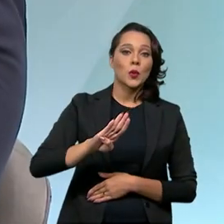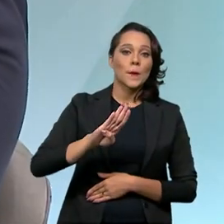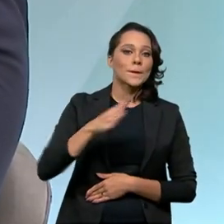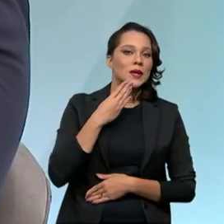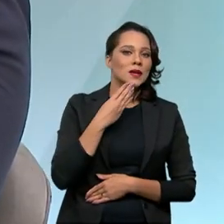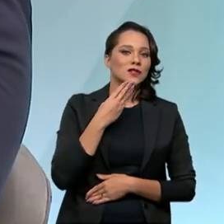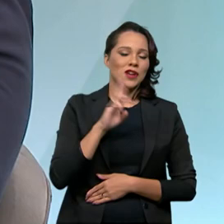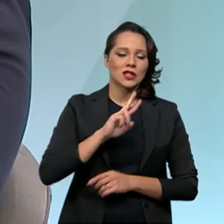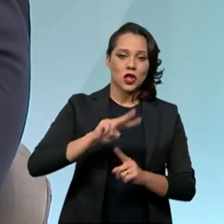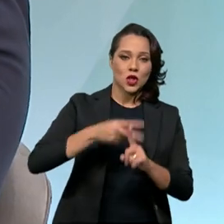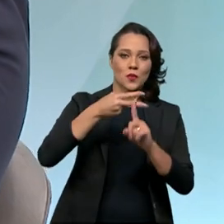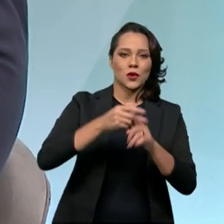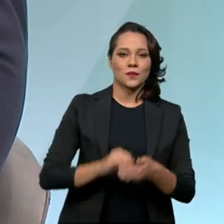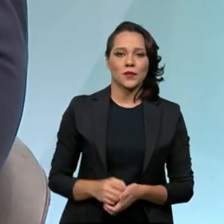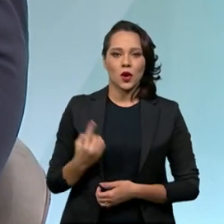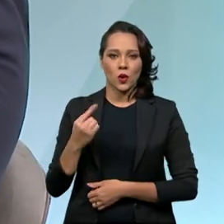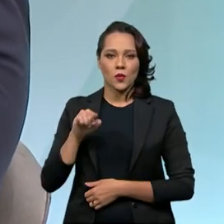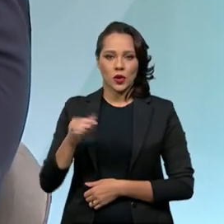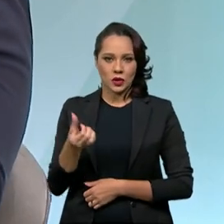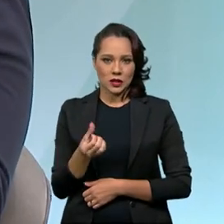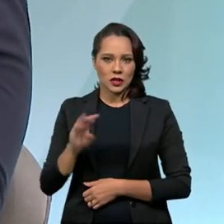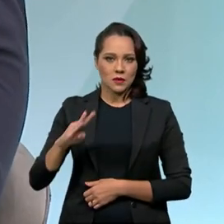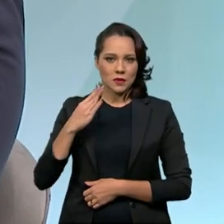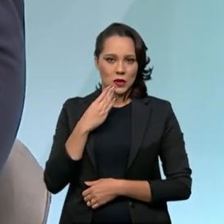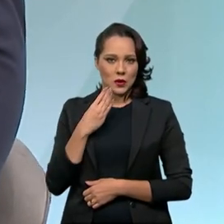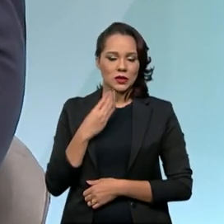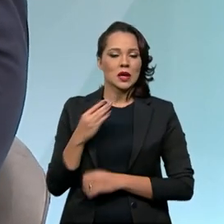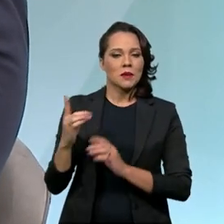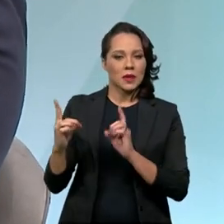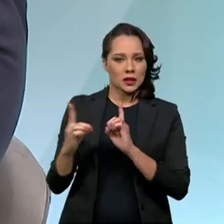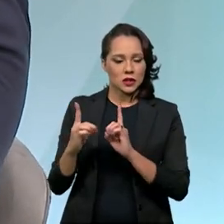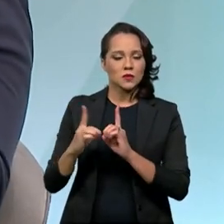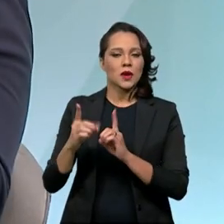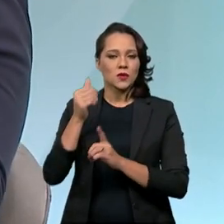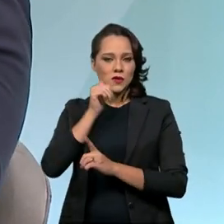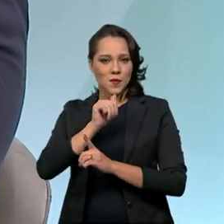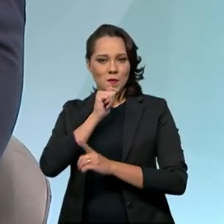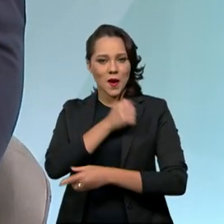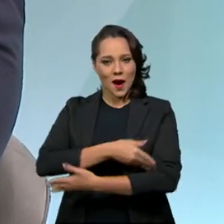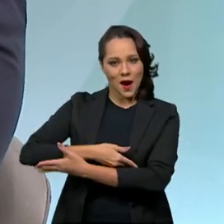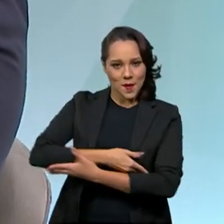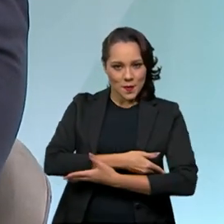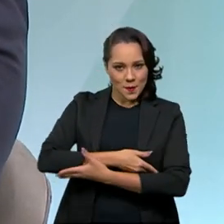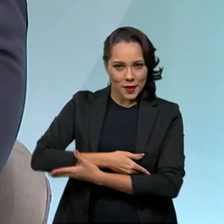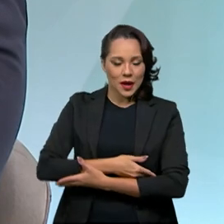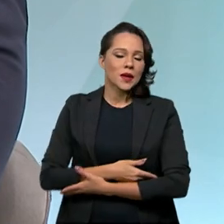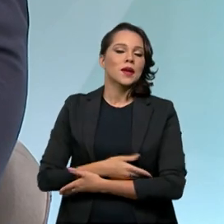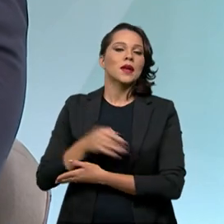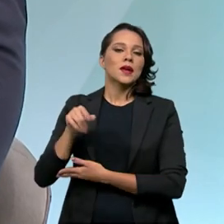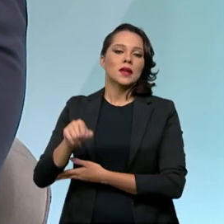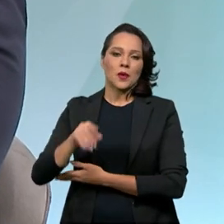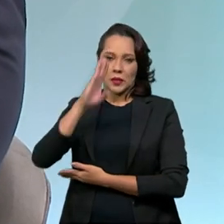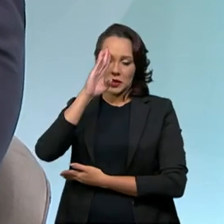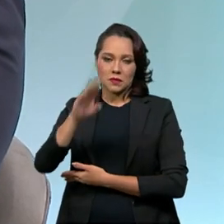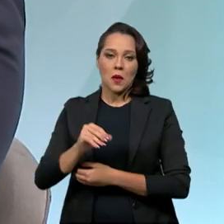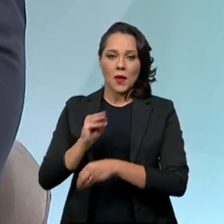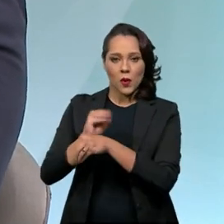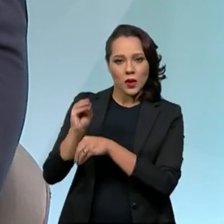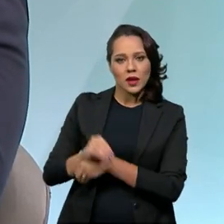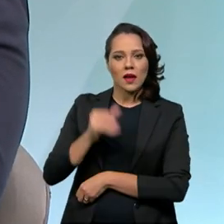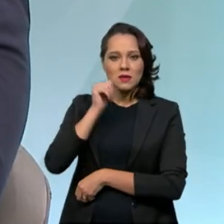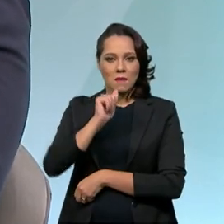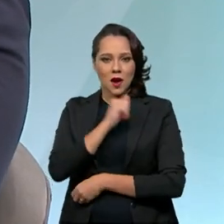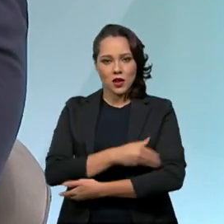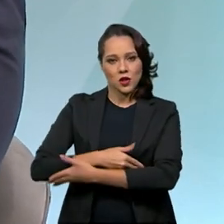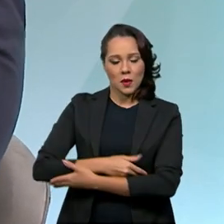Literalmente dobramos. 1,6 bilhão para a nossa rede de atenção materno infantil, que é a forma hoje de financiamento para cuidar de mães e